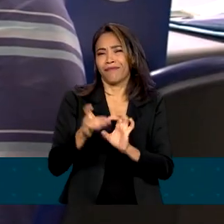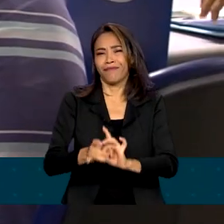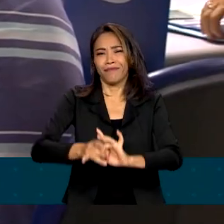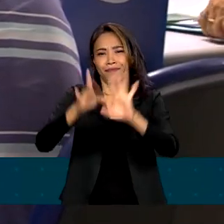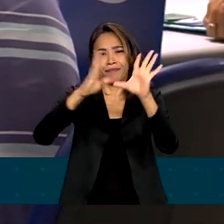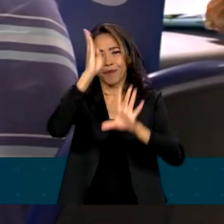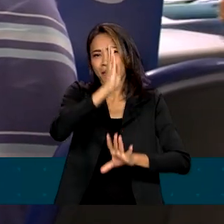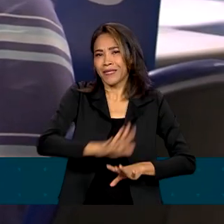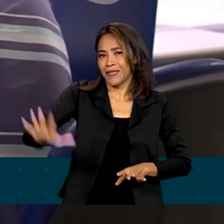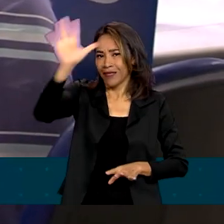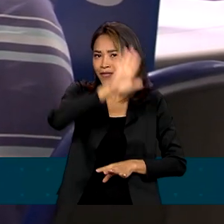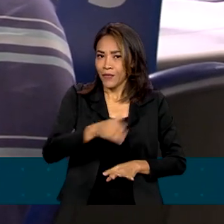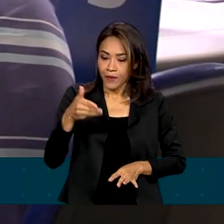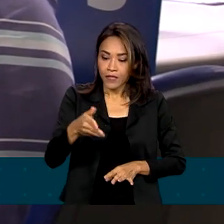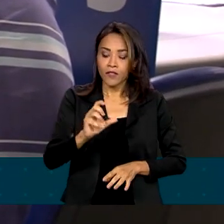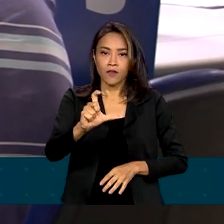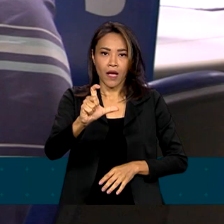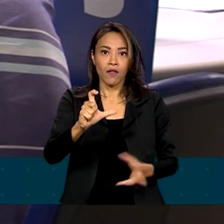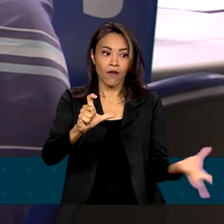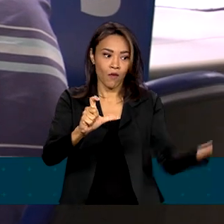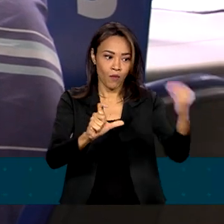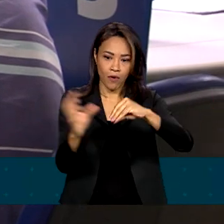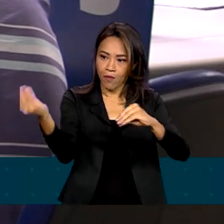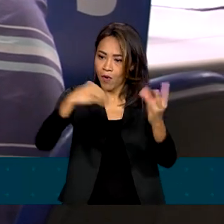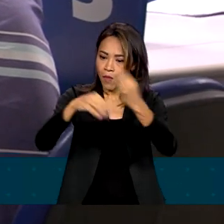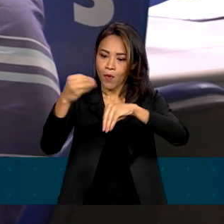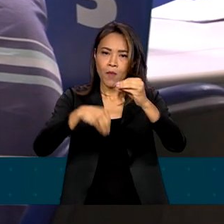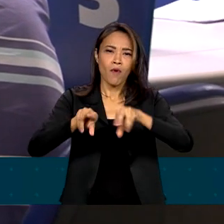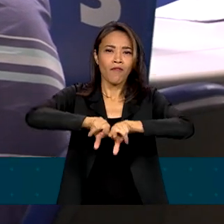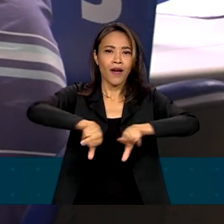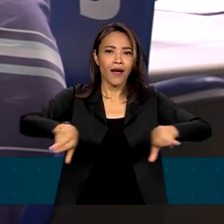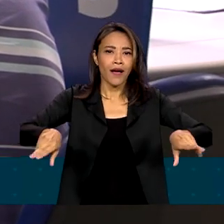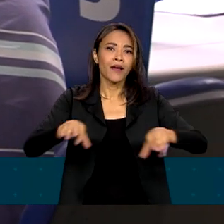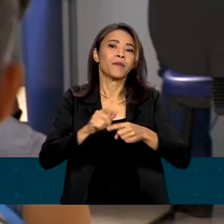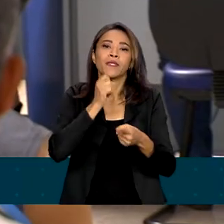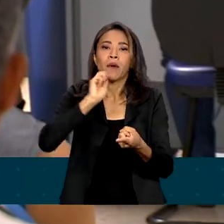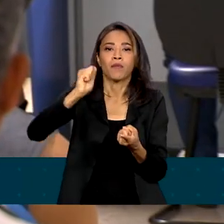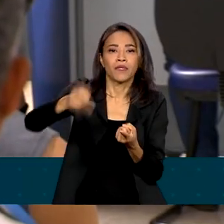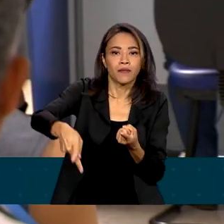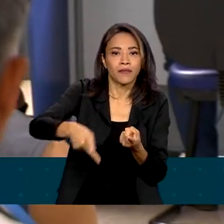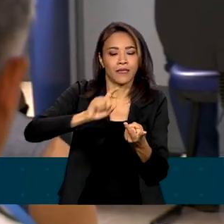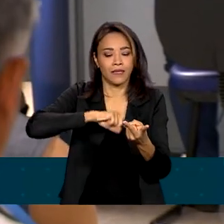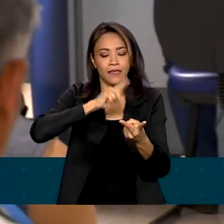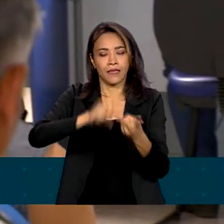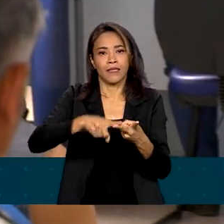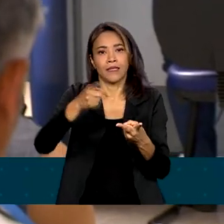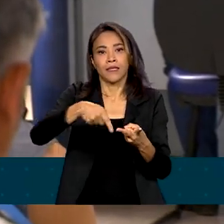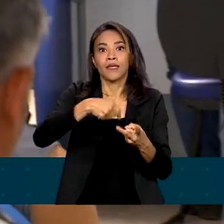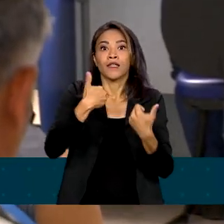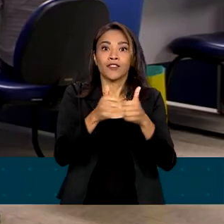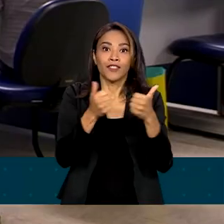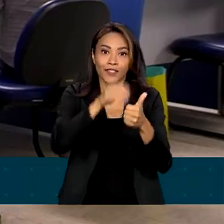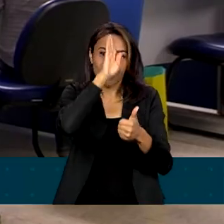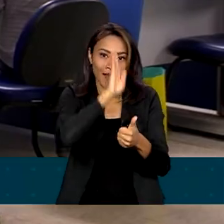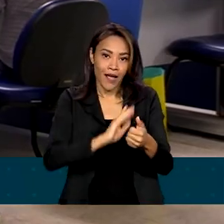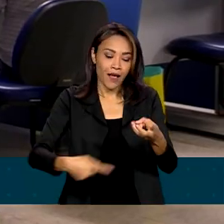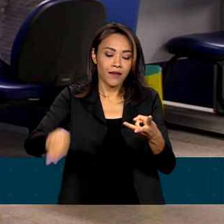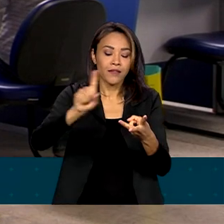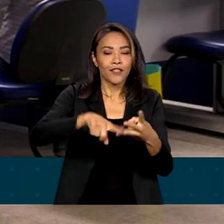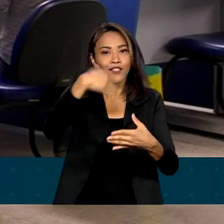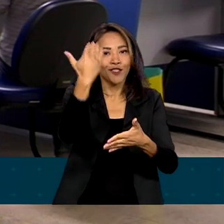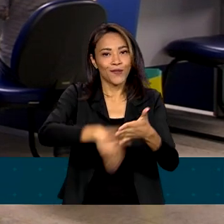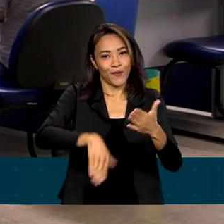Ele vai unificar vários benefícios, como pagamentos previdenciários, passe para o transporte público e